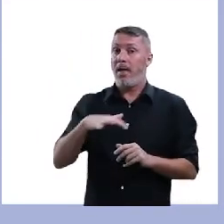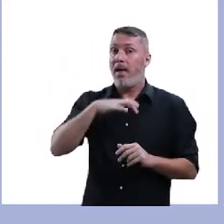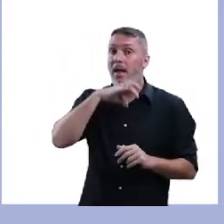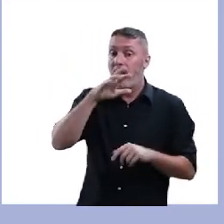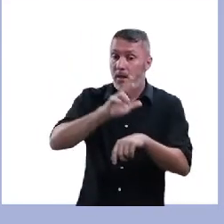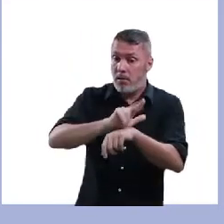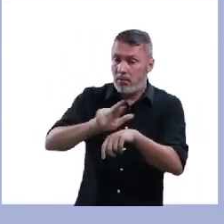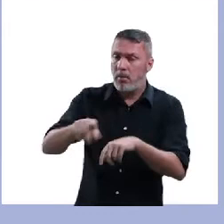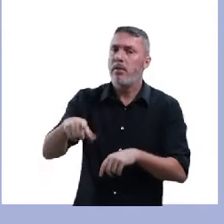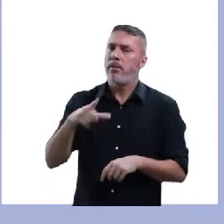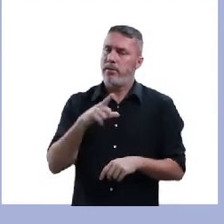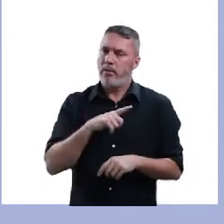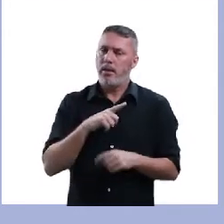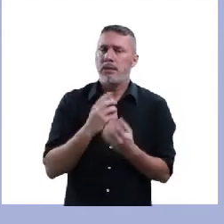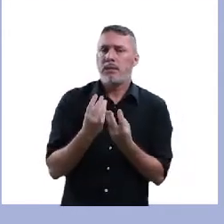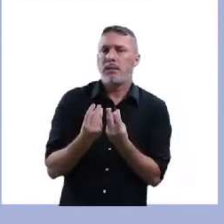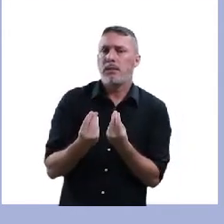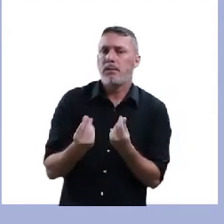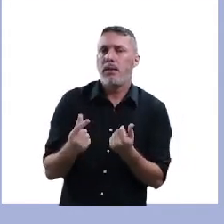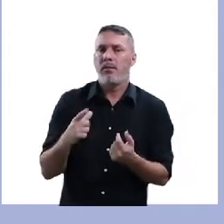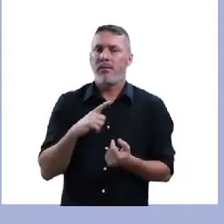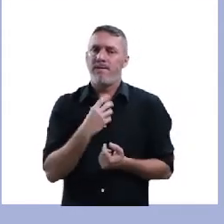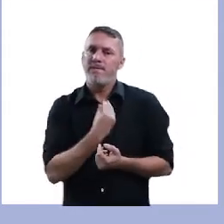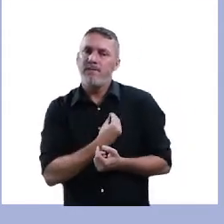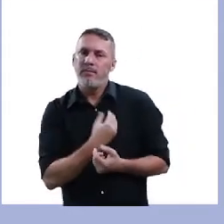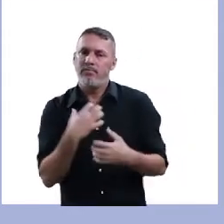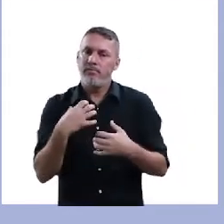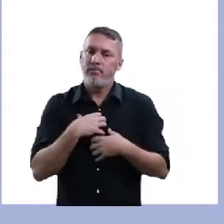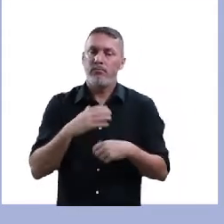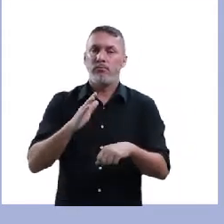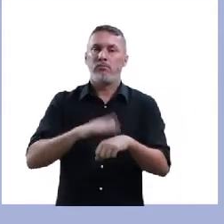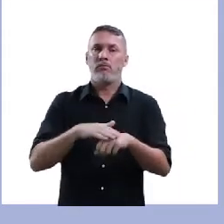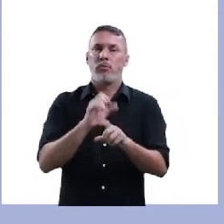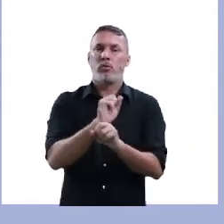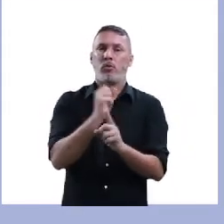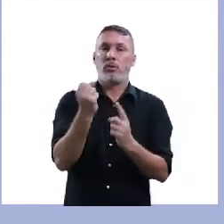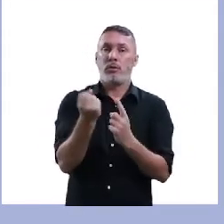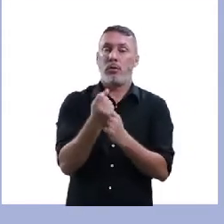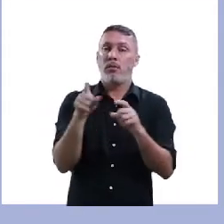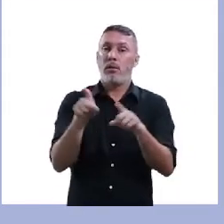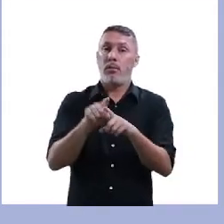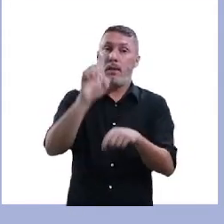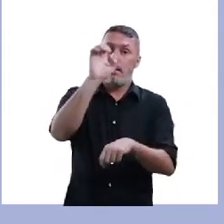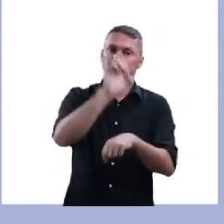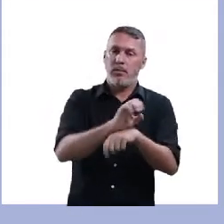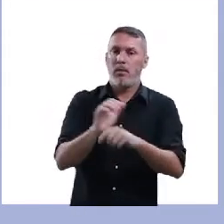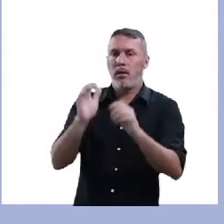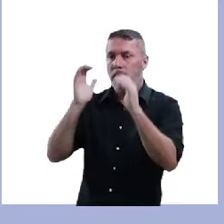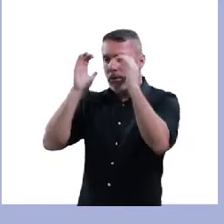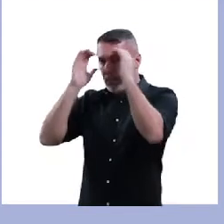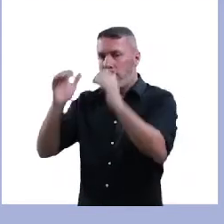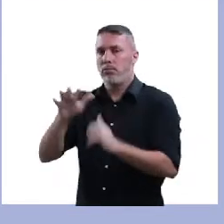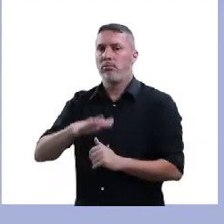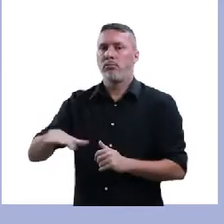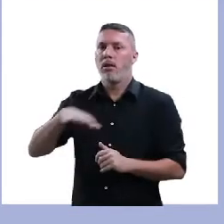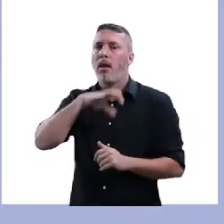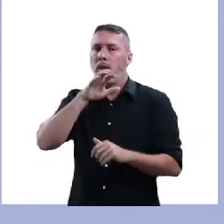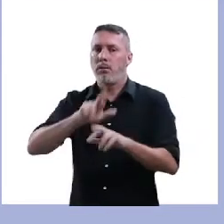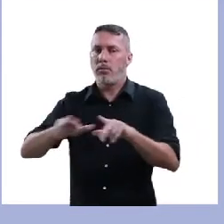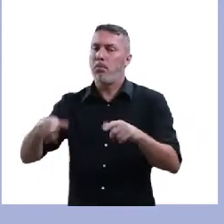respeitar. Ele impõe à sociedade, ao Estado, o dever de, a vida, respeitar a vida, a liberdade